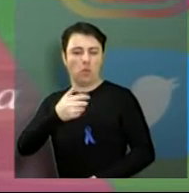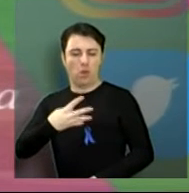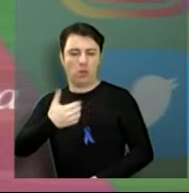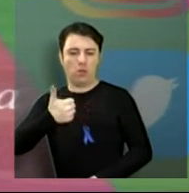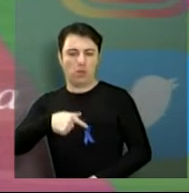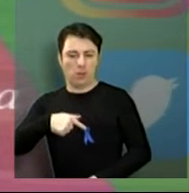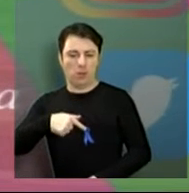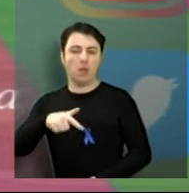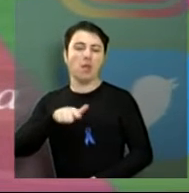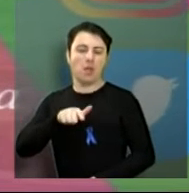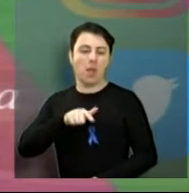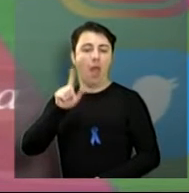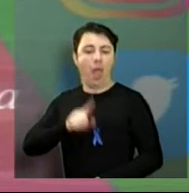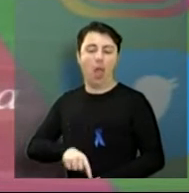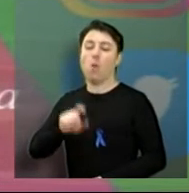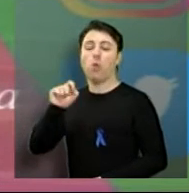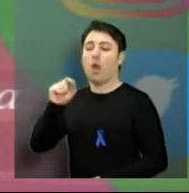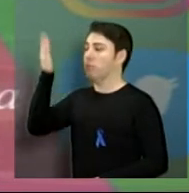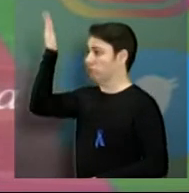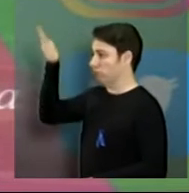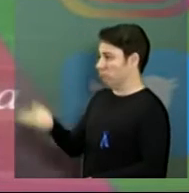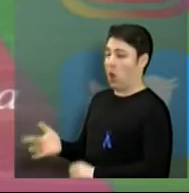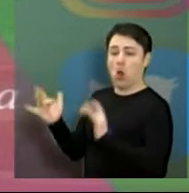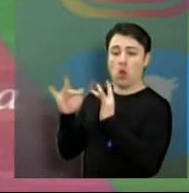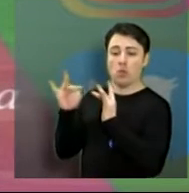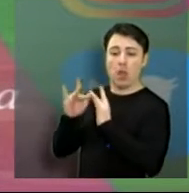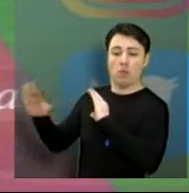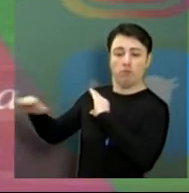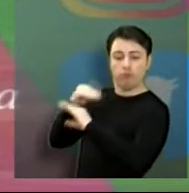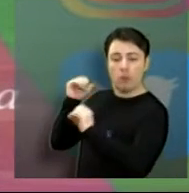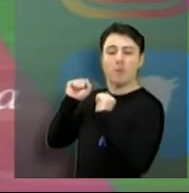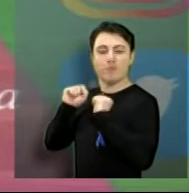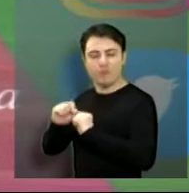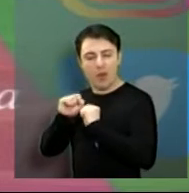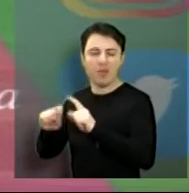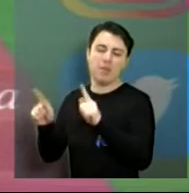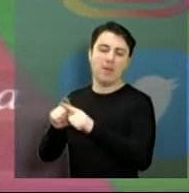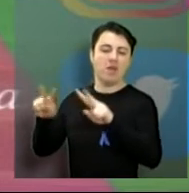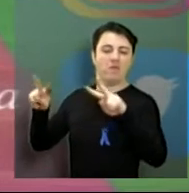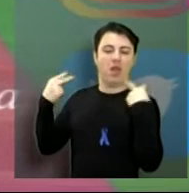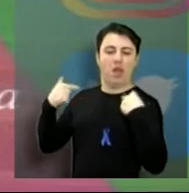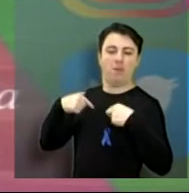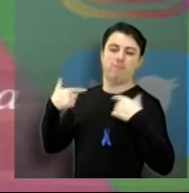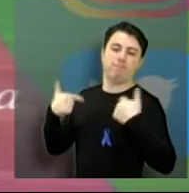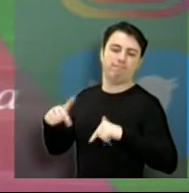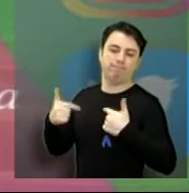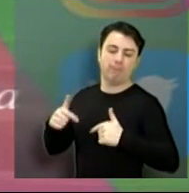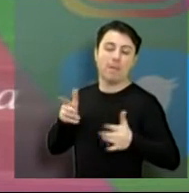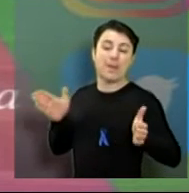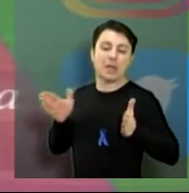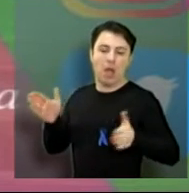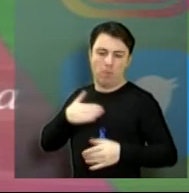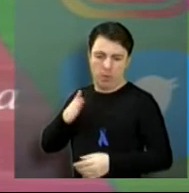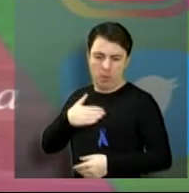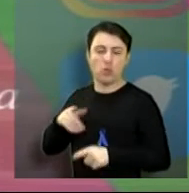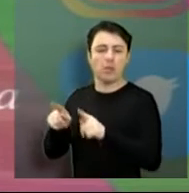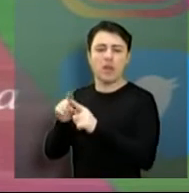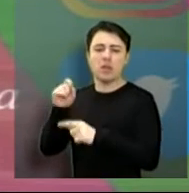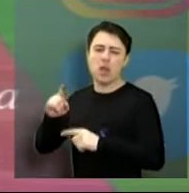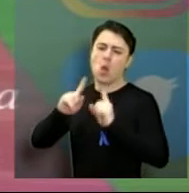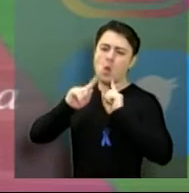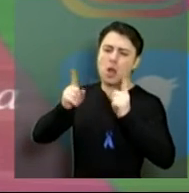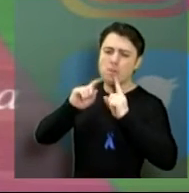-5417. São os meios que vocês podem nos contatar, acompanhar o nosso trabalho, o trabalho do nosso mandato, mandar críticas,